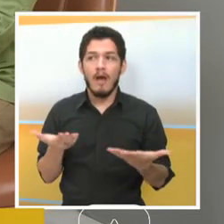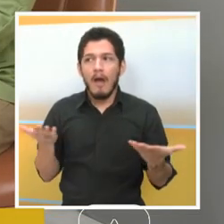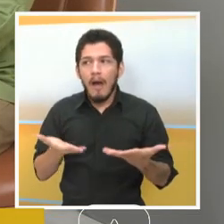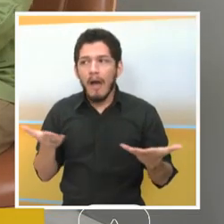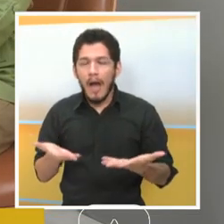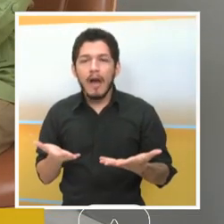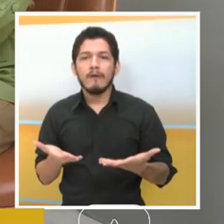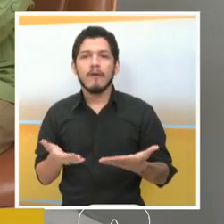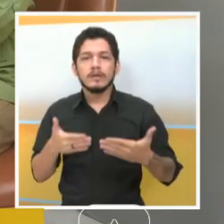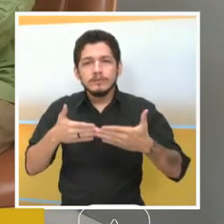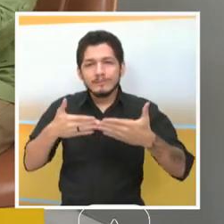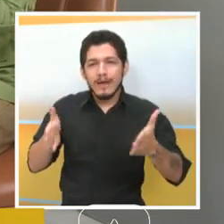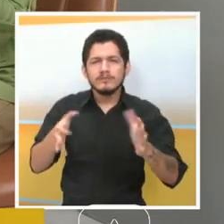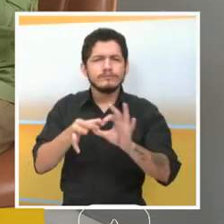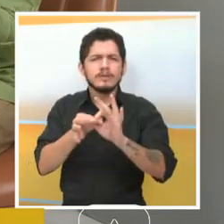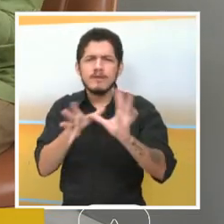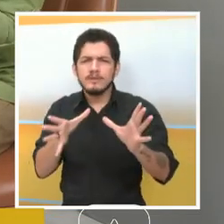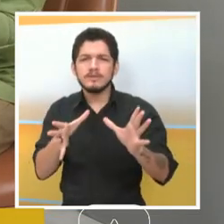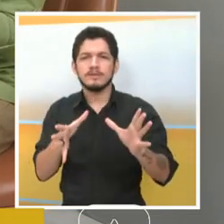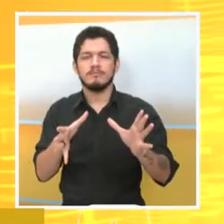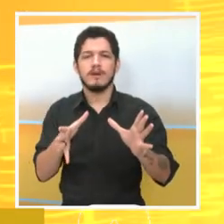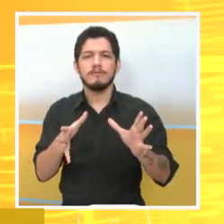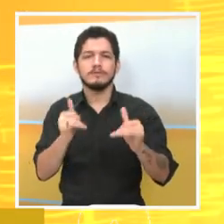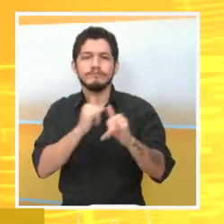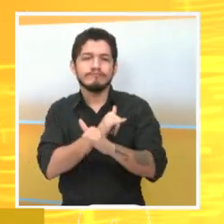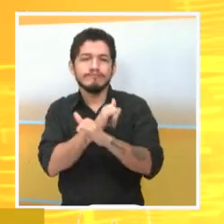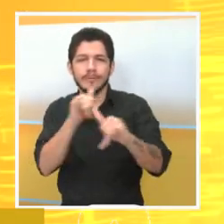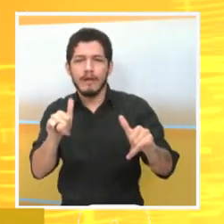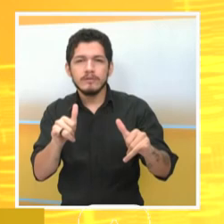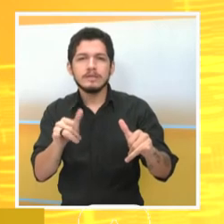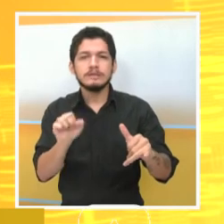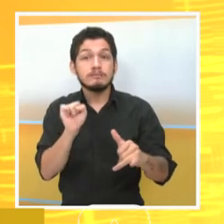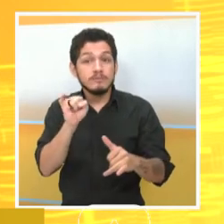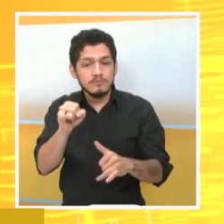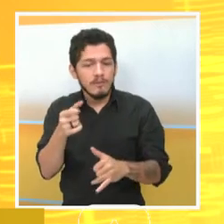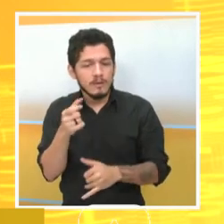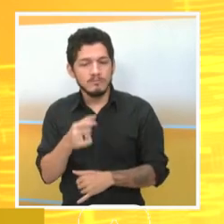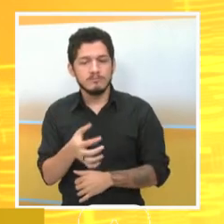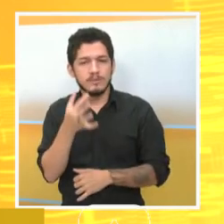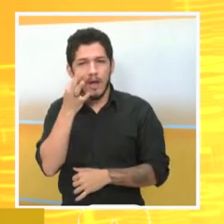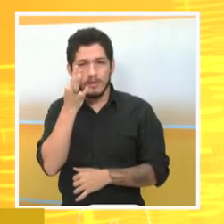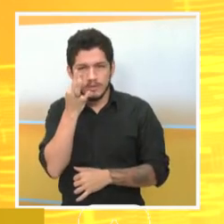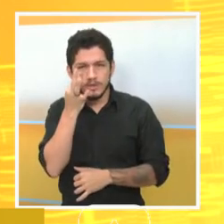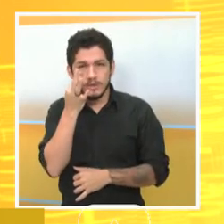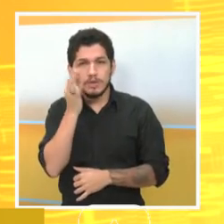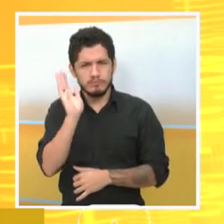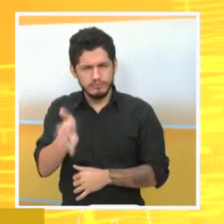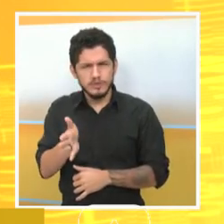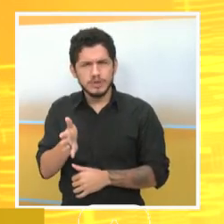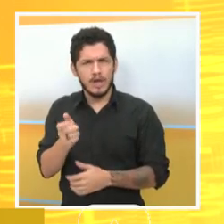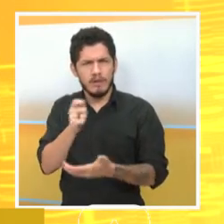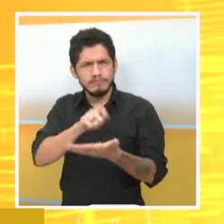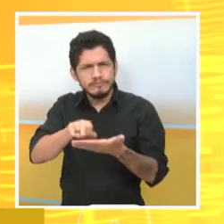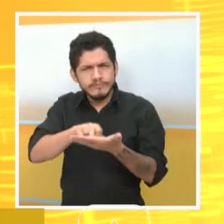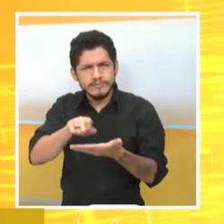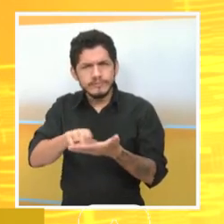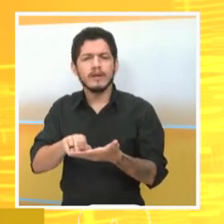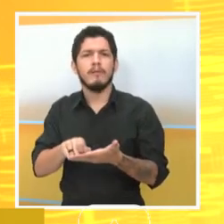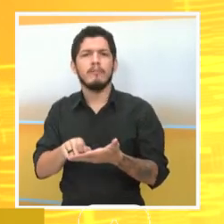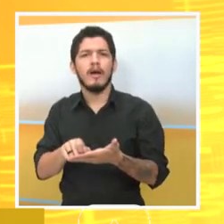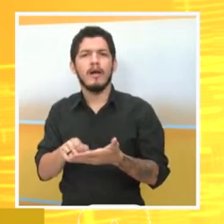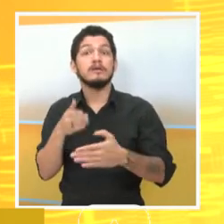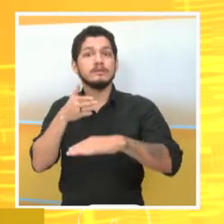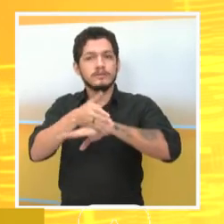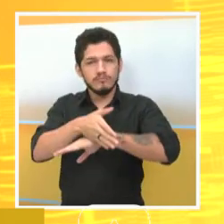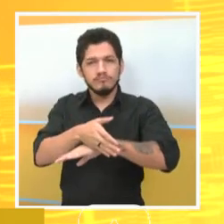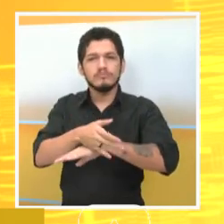aqui para a senhora passar esse recado especial para quem está assistindo, se interessou, já anotou aí esse site, vai entrar e fazer essa